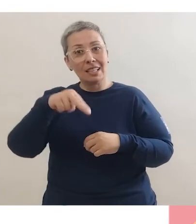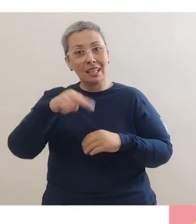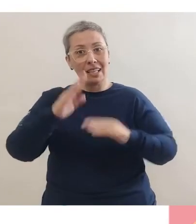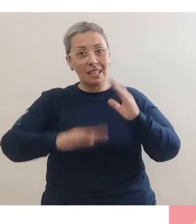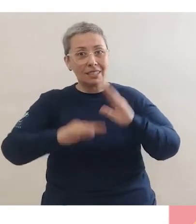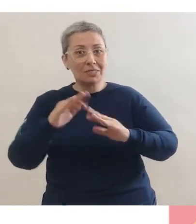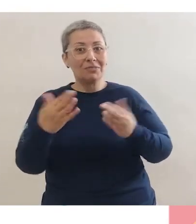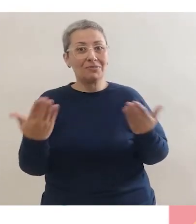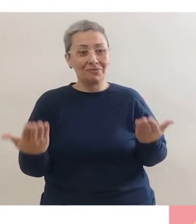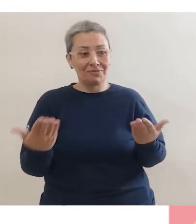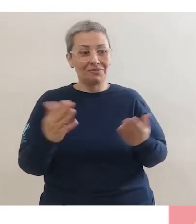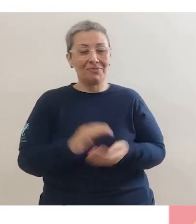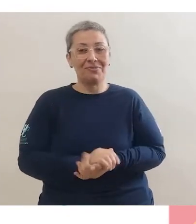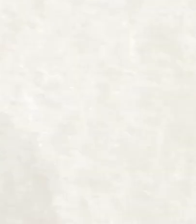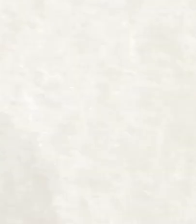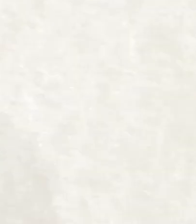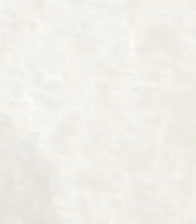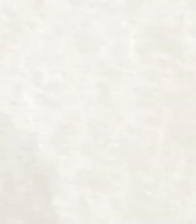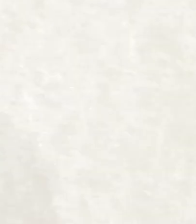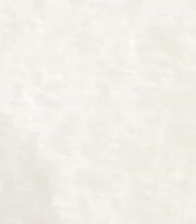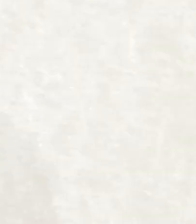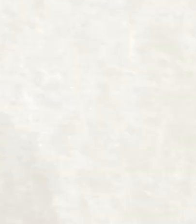hashtag QSN em Ação.